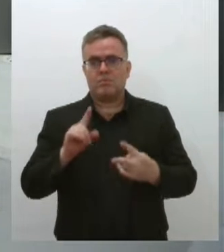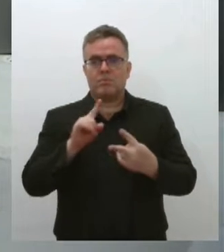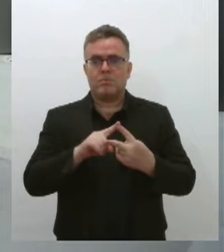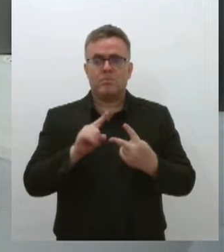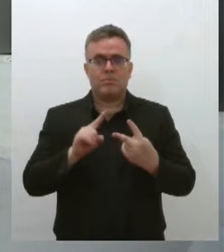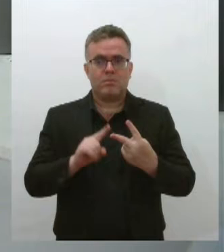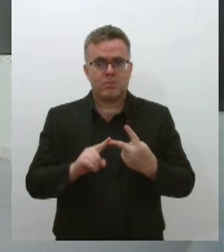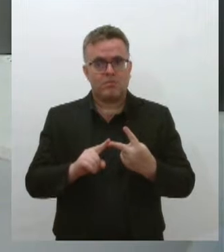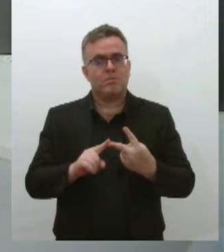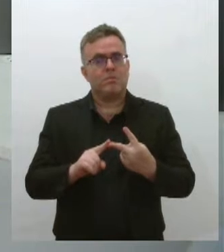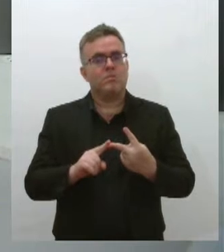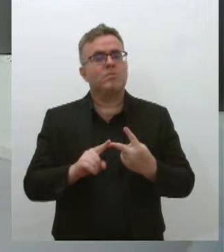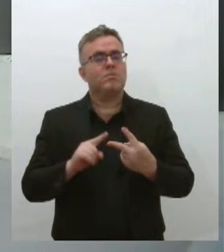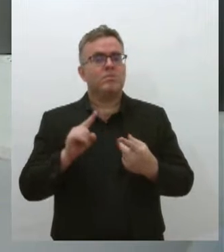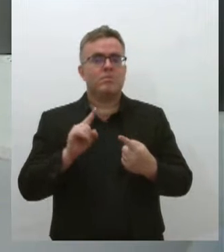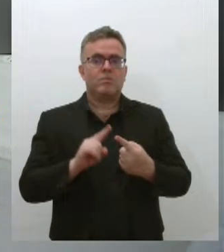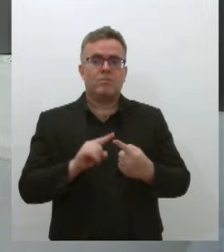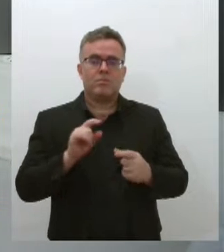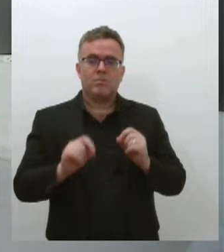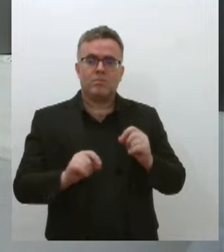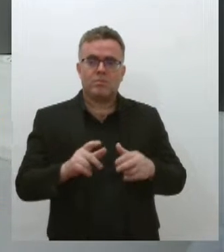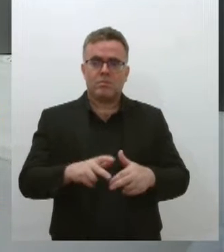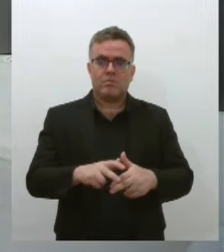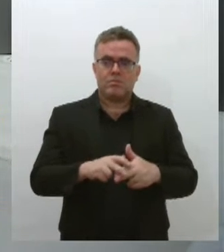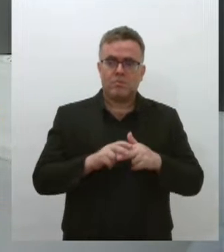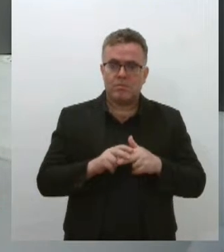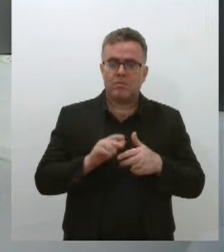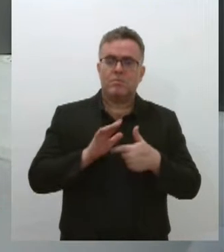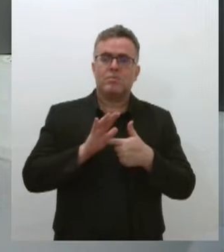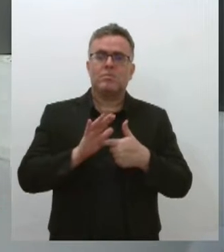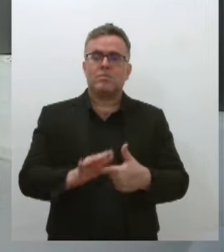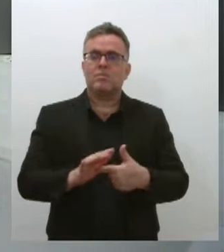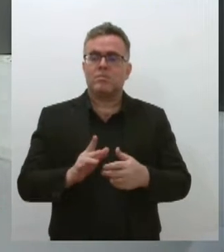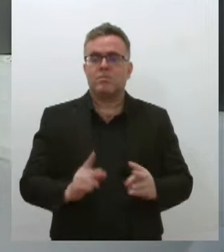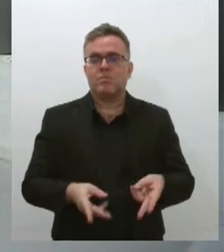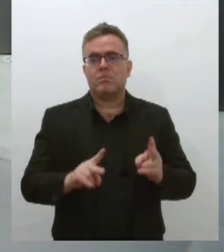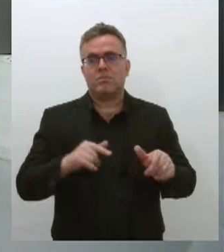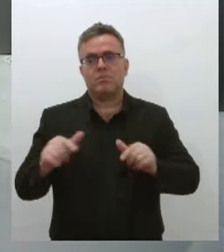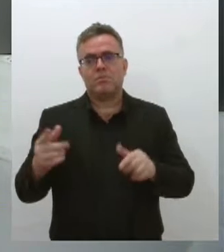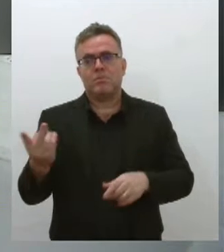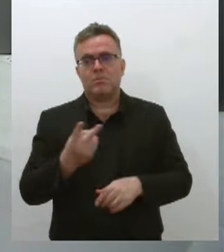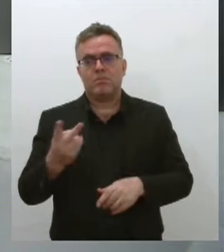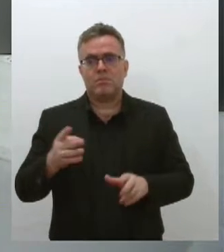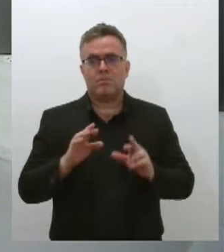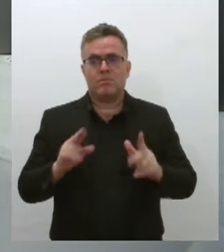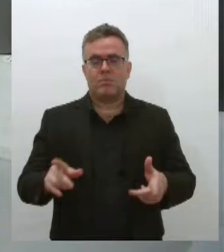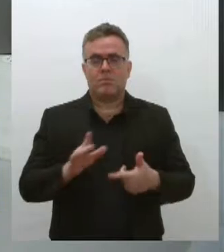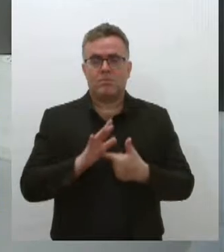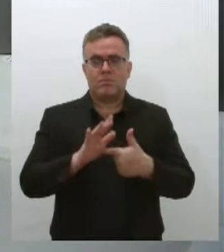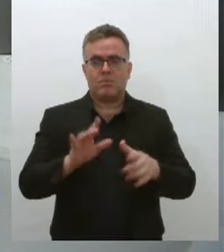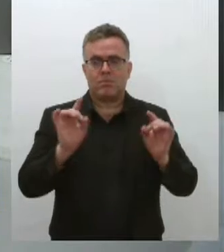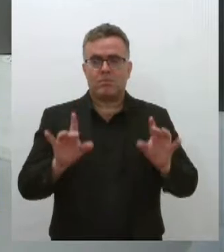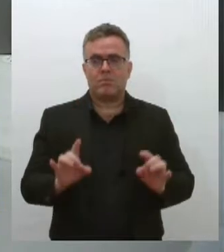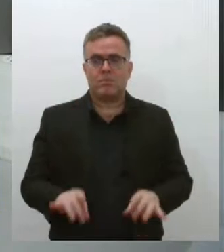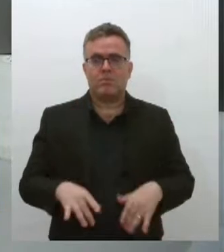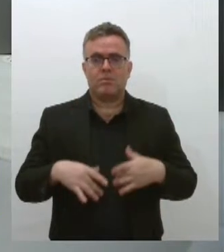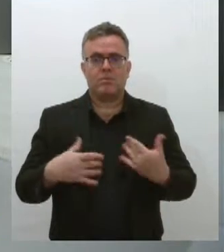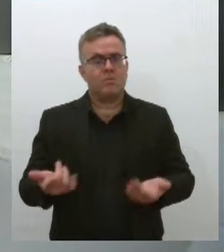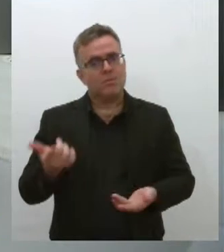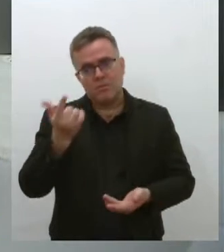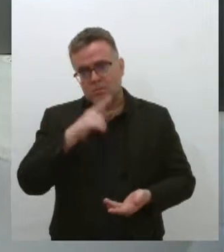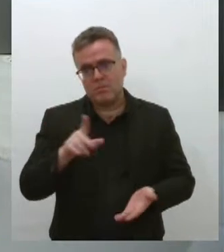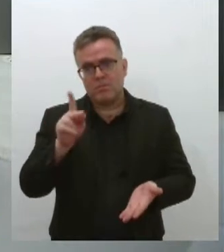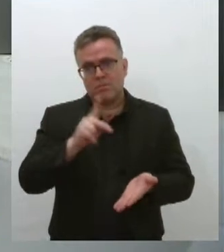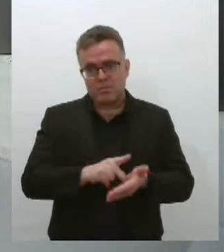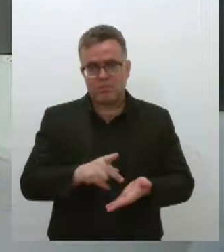pernambucanos, que por meio de atividades bem distintas, se destacaram aqui no Estado e tiveram reconhecimento da